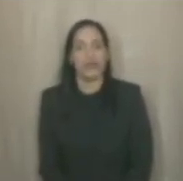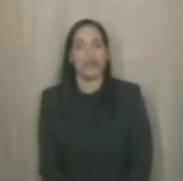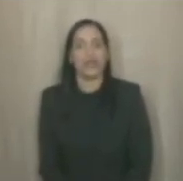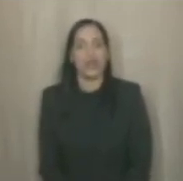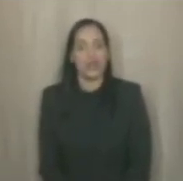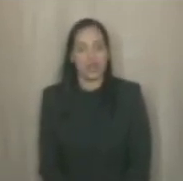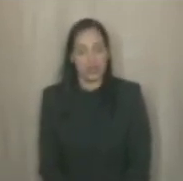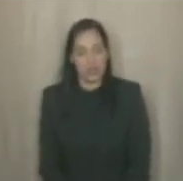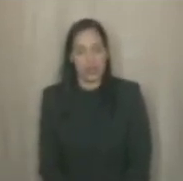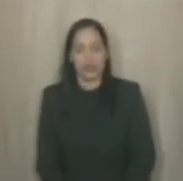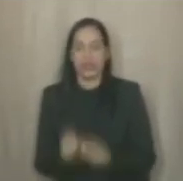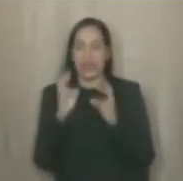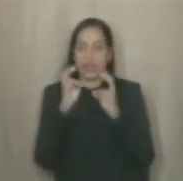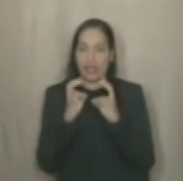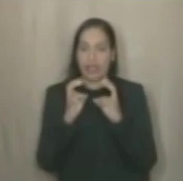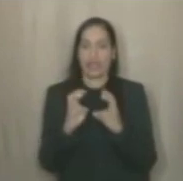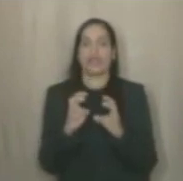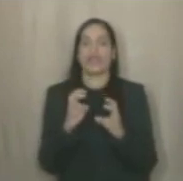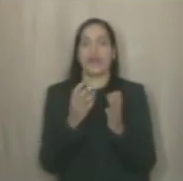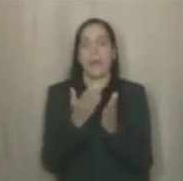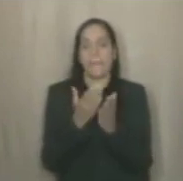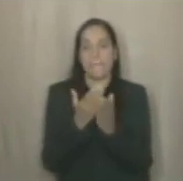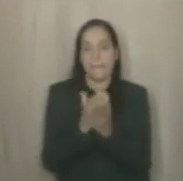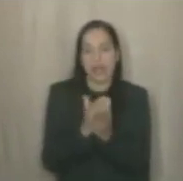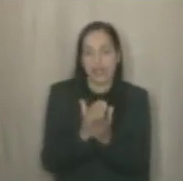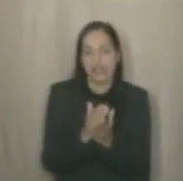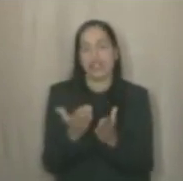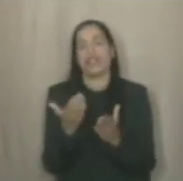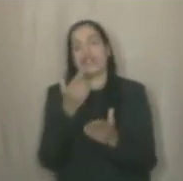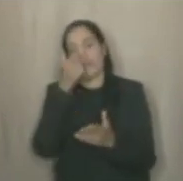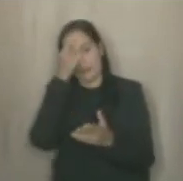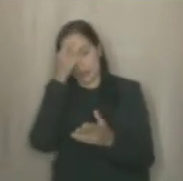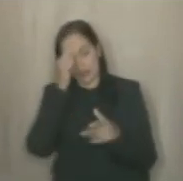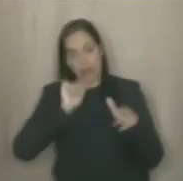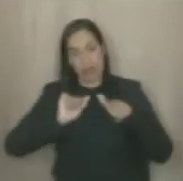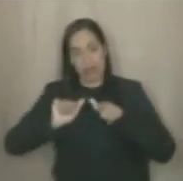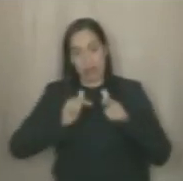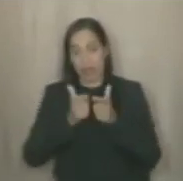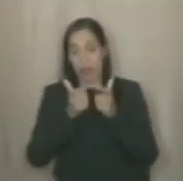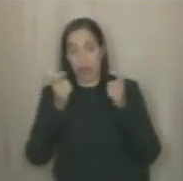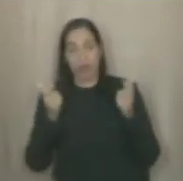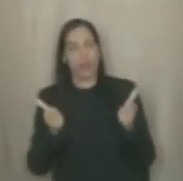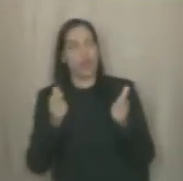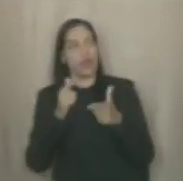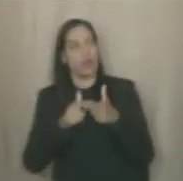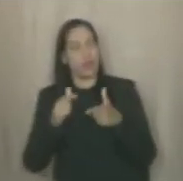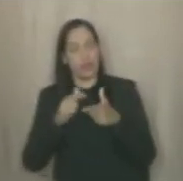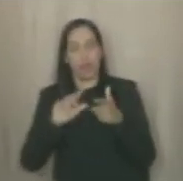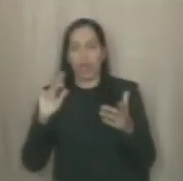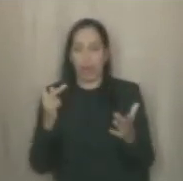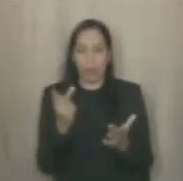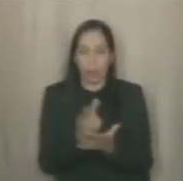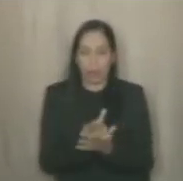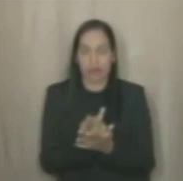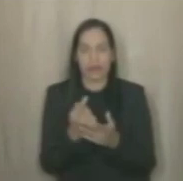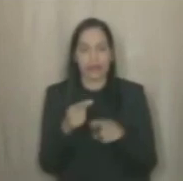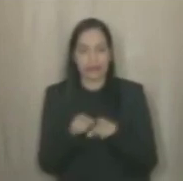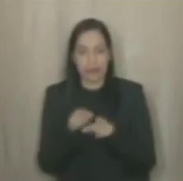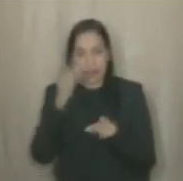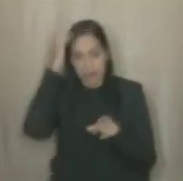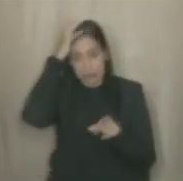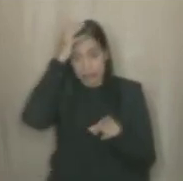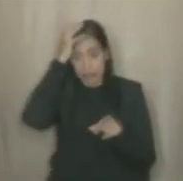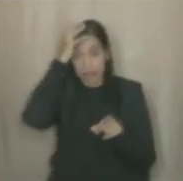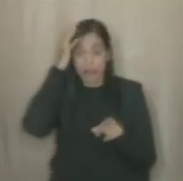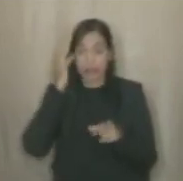da Macaxeira, se dirigir às faculdades, ao seu trabalho, aumentou muito os acidentes e incidentes também. E nós fomos